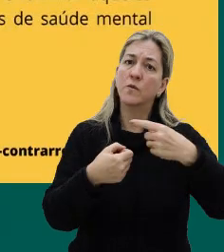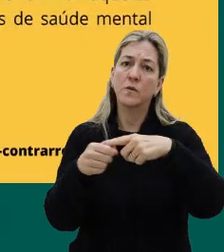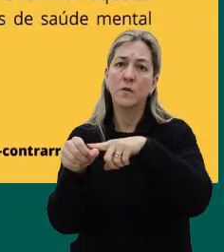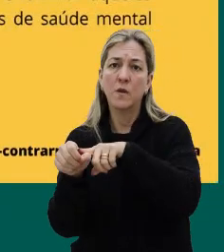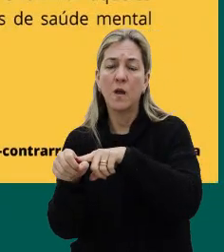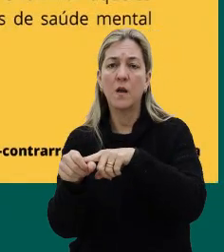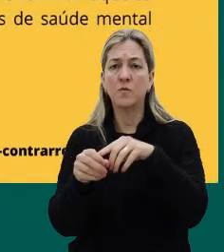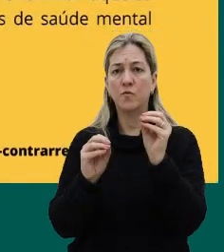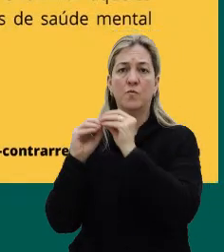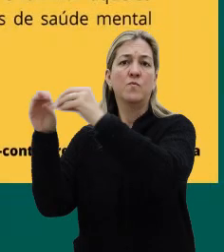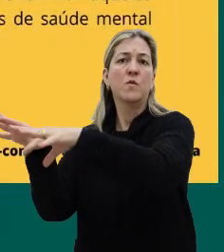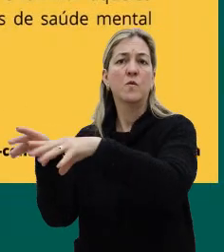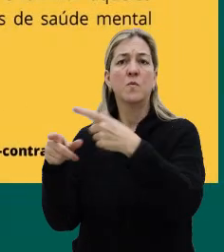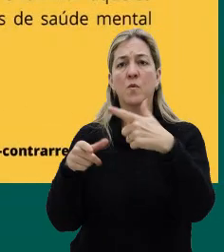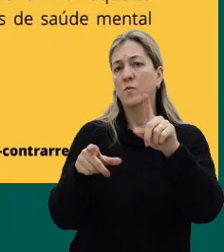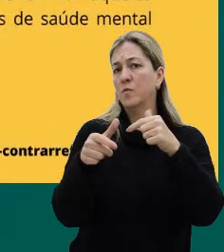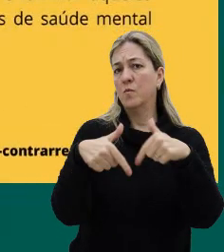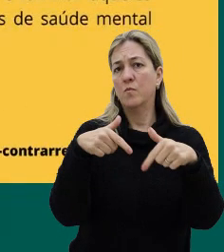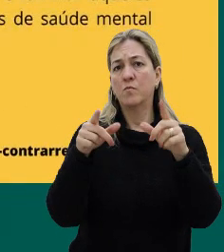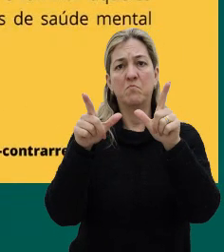jogando para outros lugares.